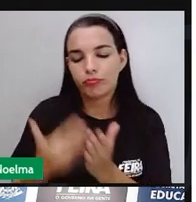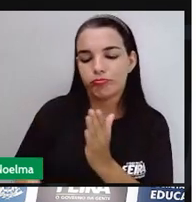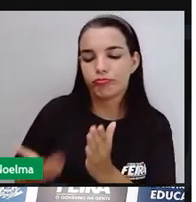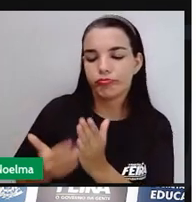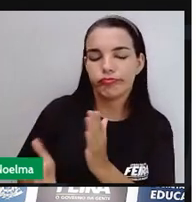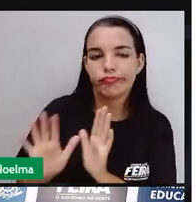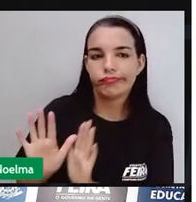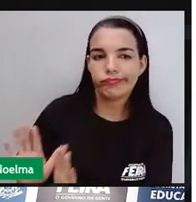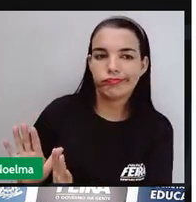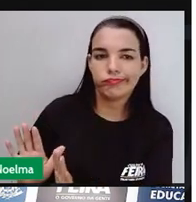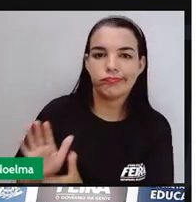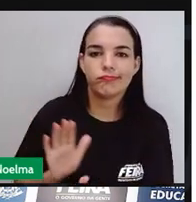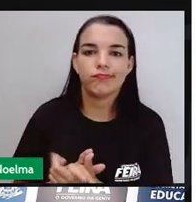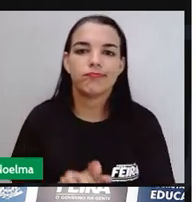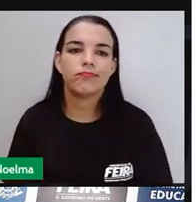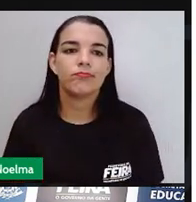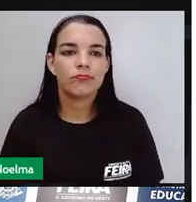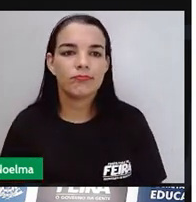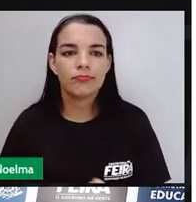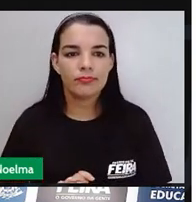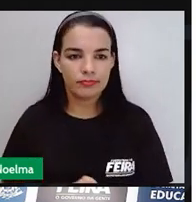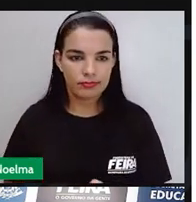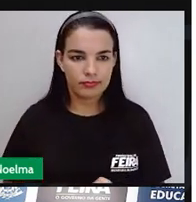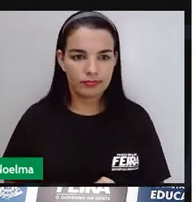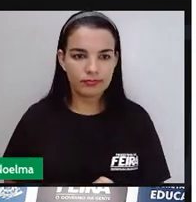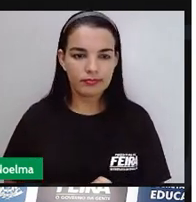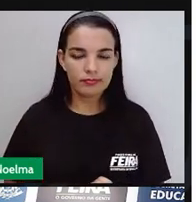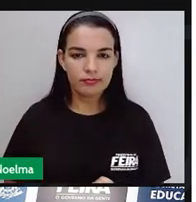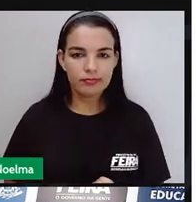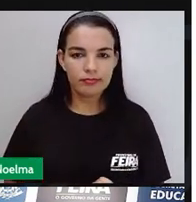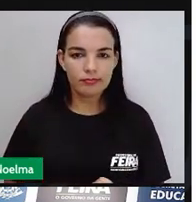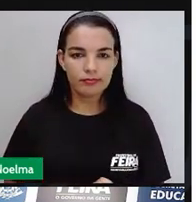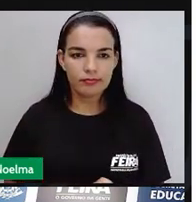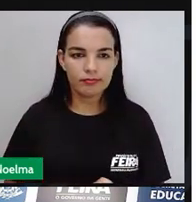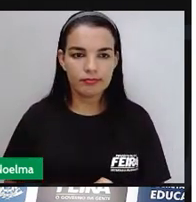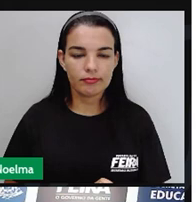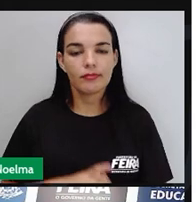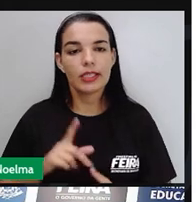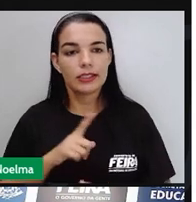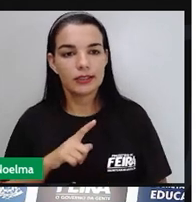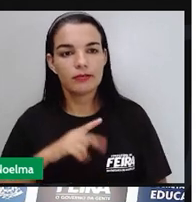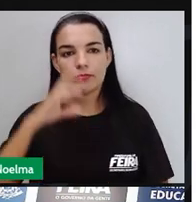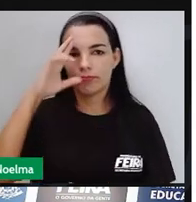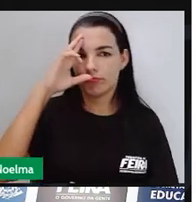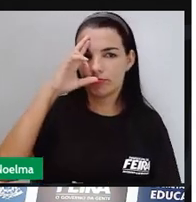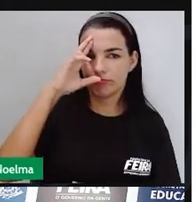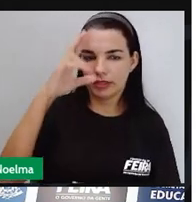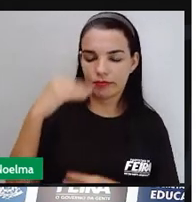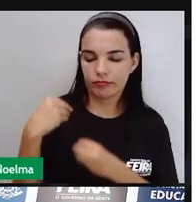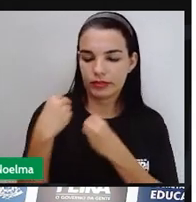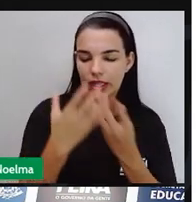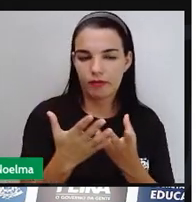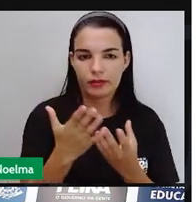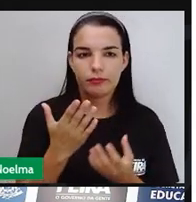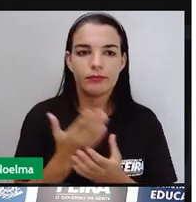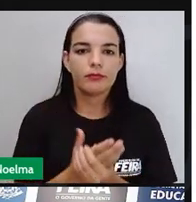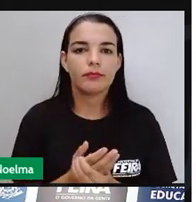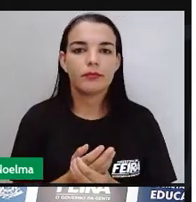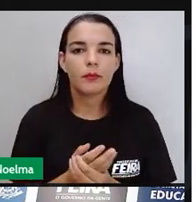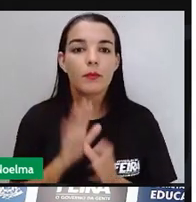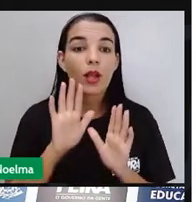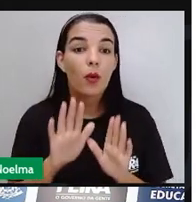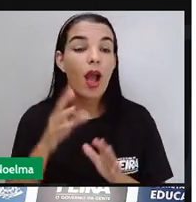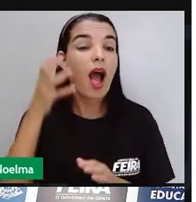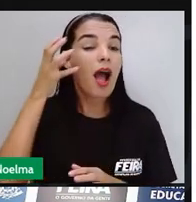aí dos seus senhores, dos seus senhores feudais. Os senhores de engenho, né? Na música, sua influência